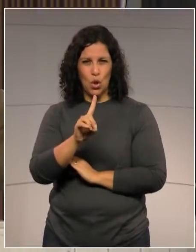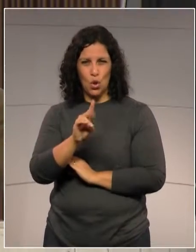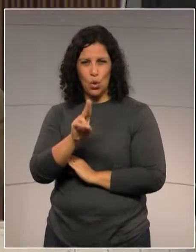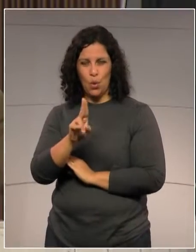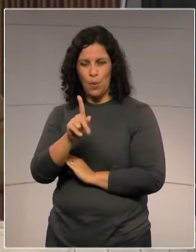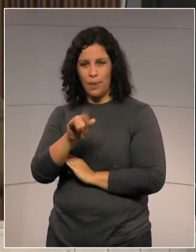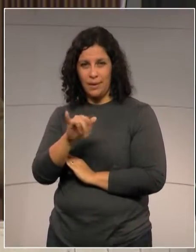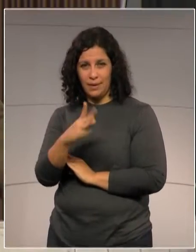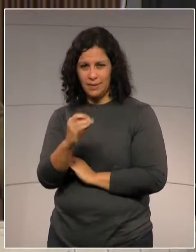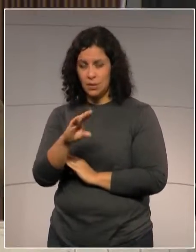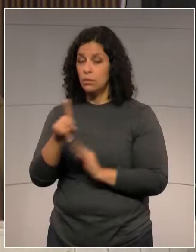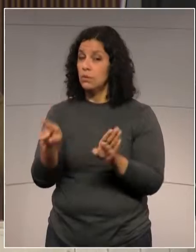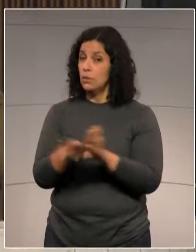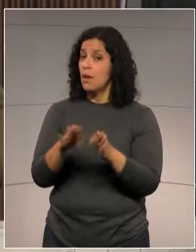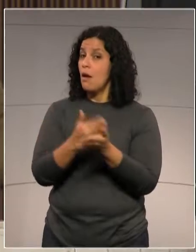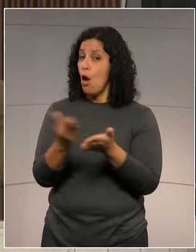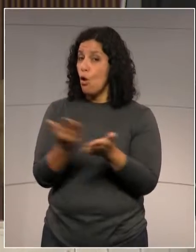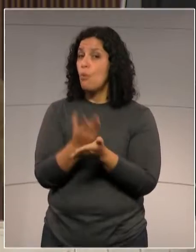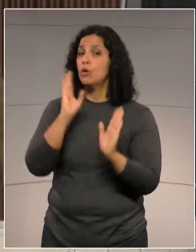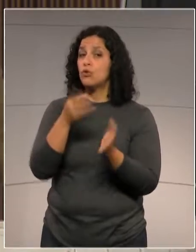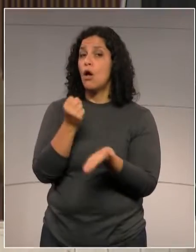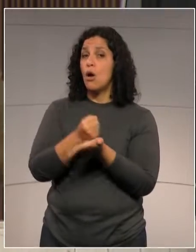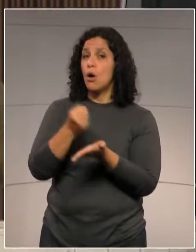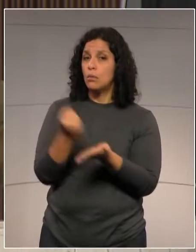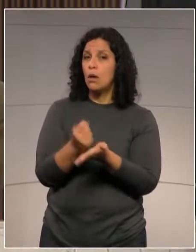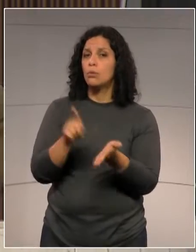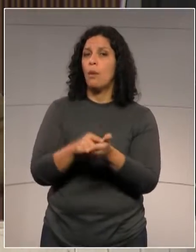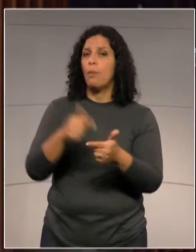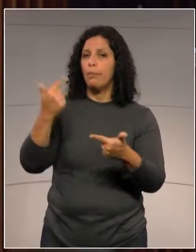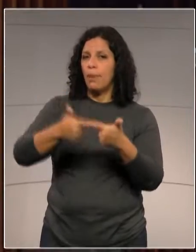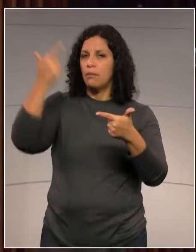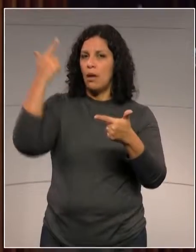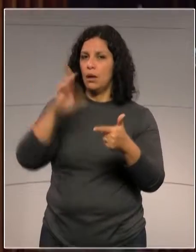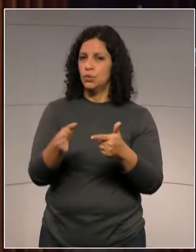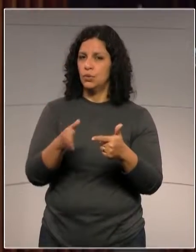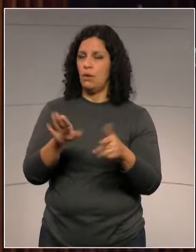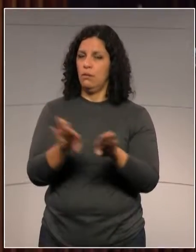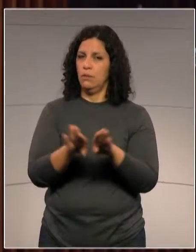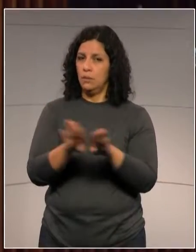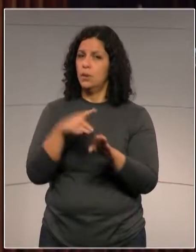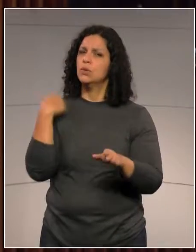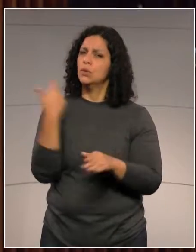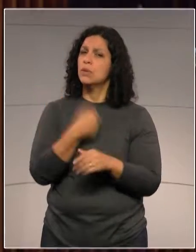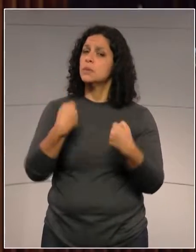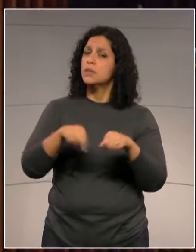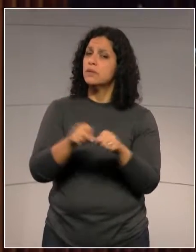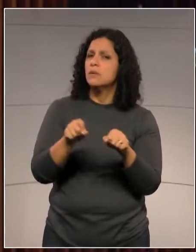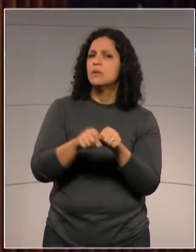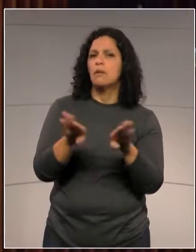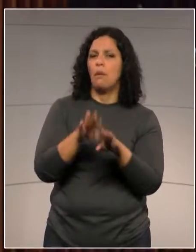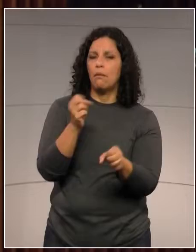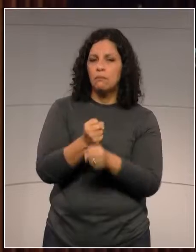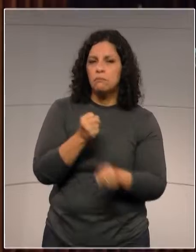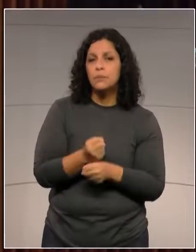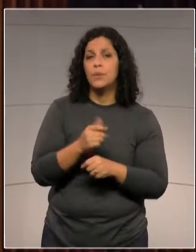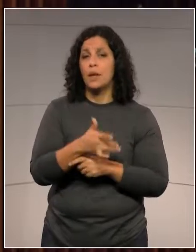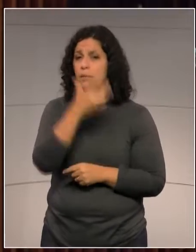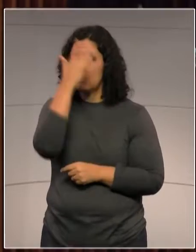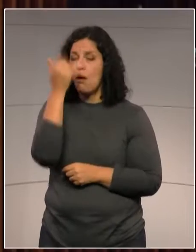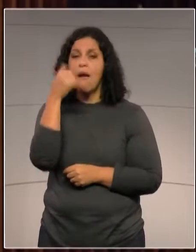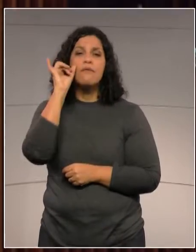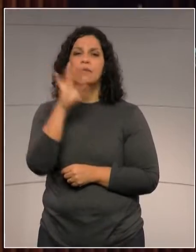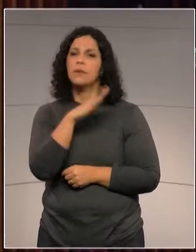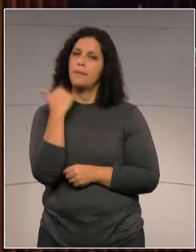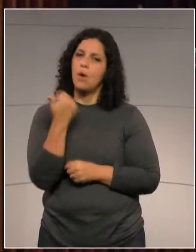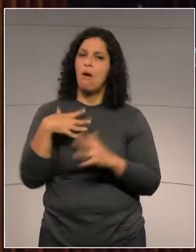que estavam pactuadas nos contratos de concessão, as obras precisam acontecer para que as mortes sejam